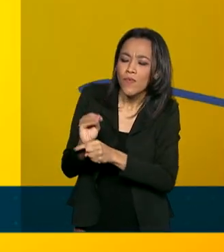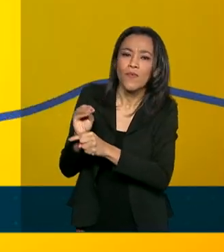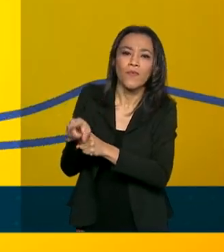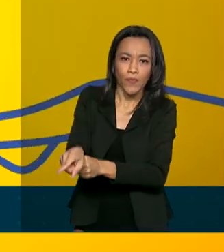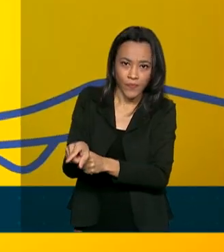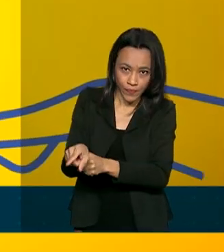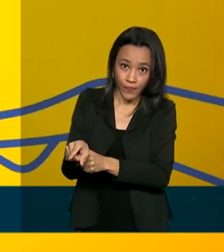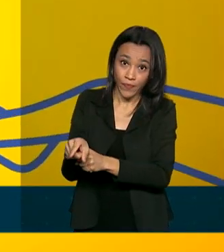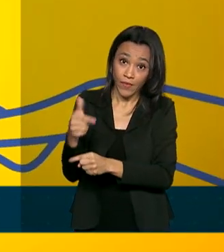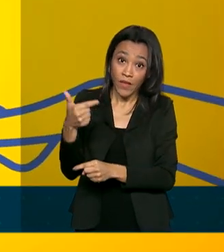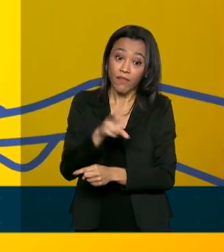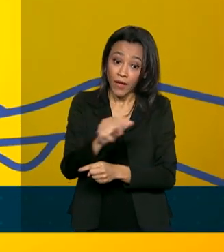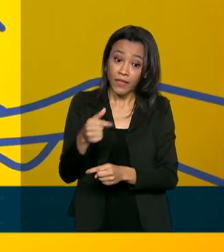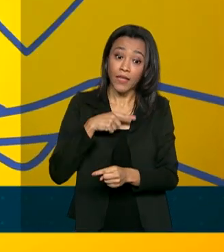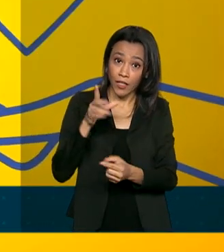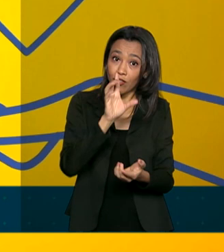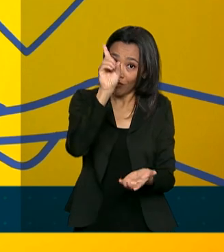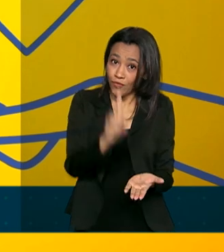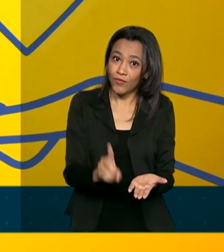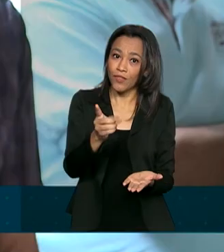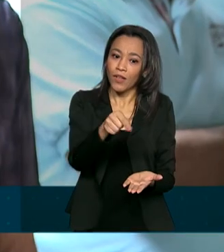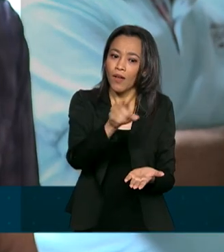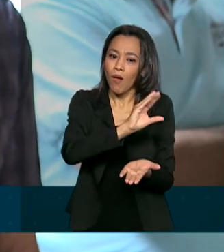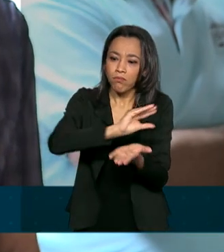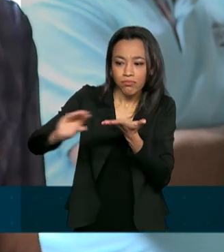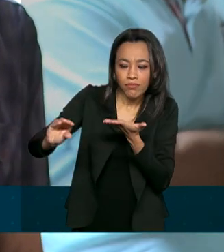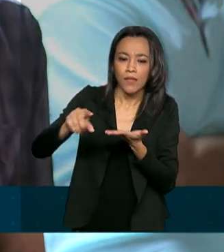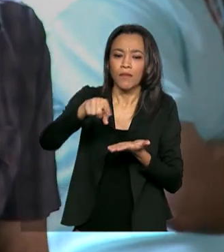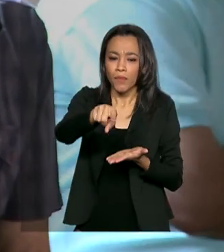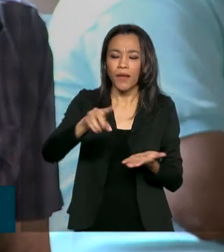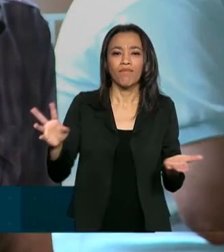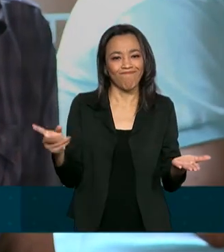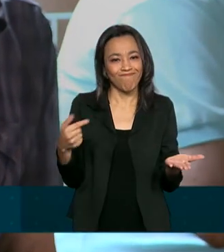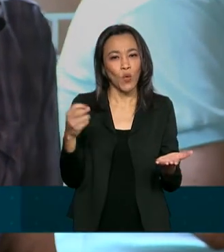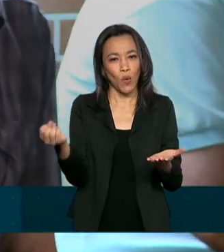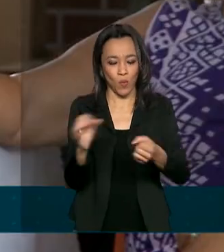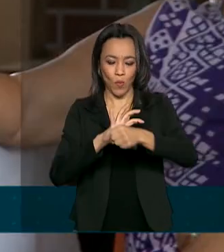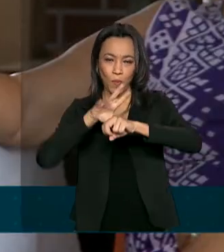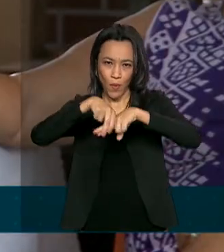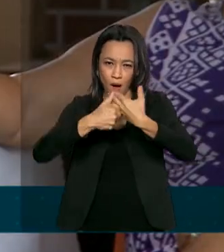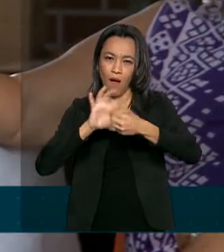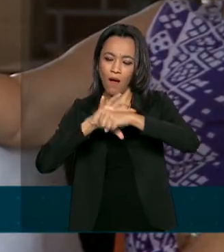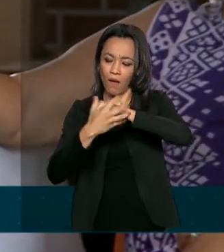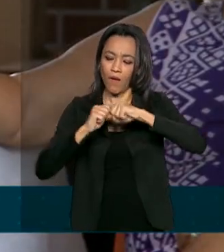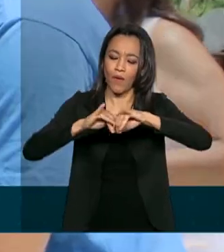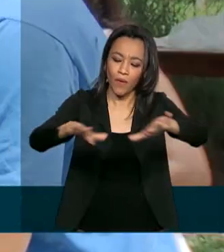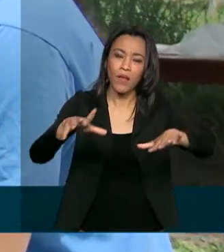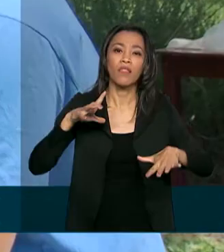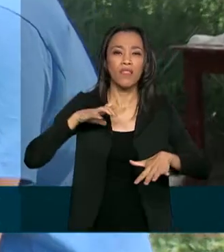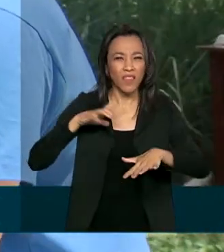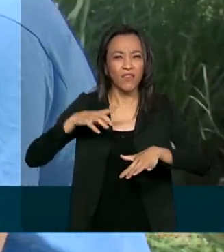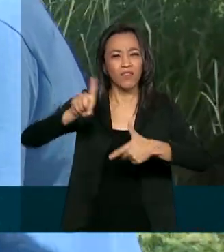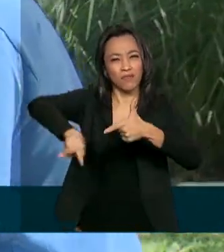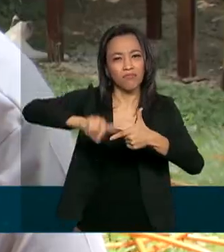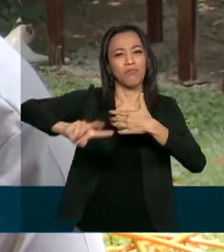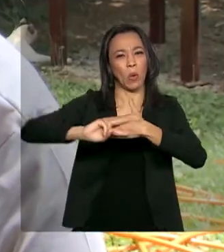Arrecadação Solidária. O novo vírus também afetou a rotina desses estabelecimentos com a redução de